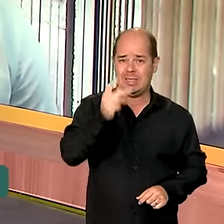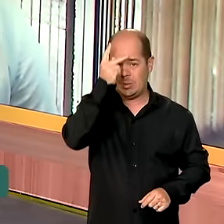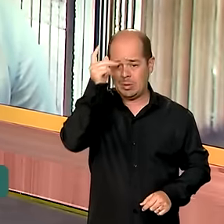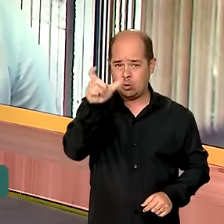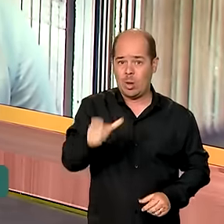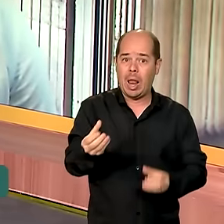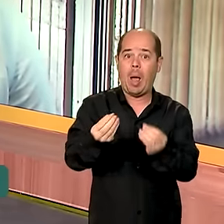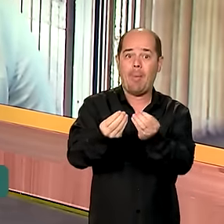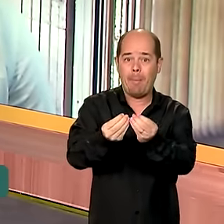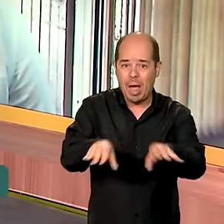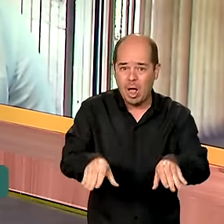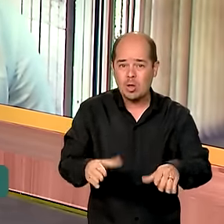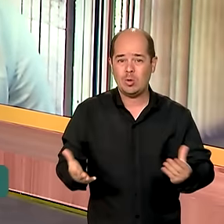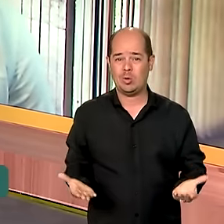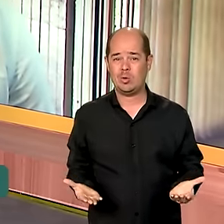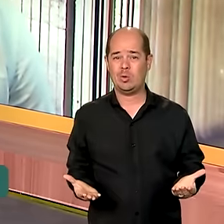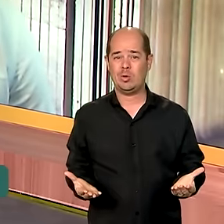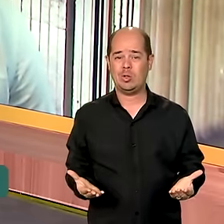fechamento de voos a aeroportos?